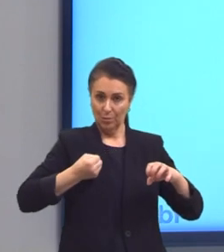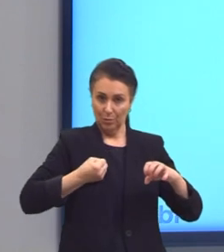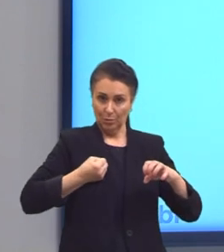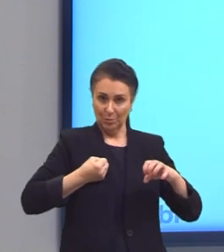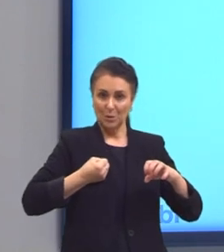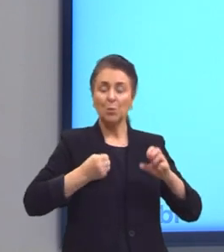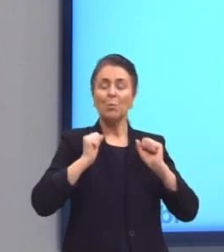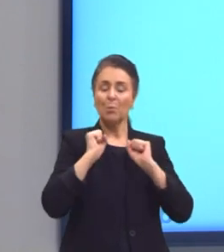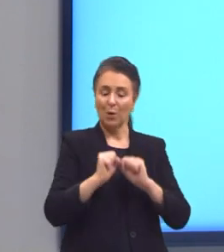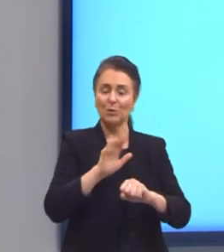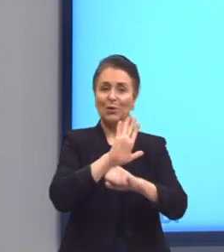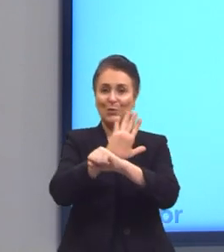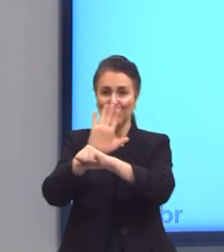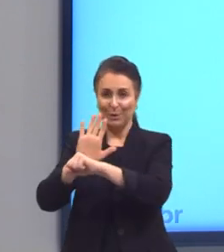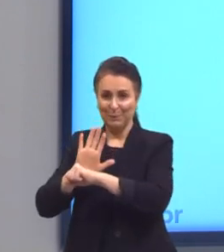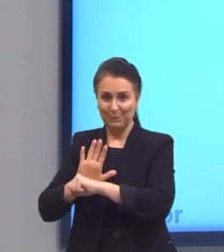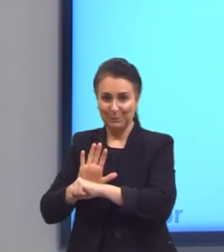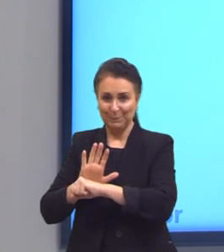ajudar vocês.